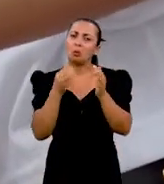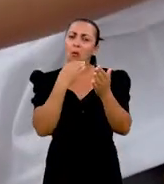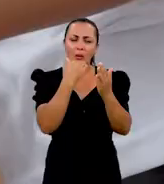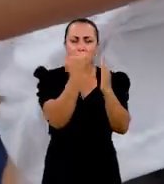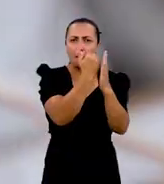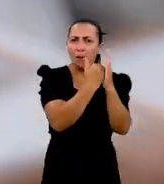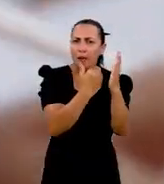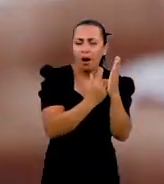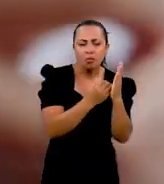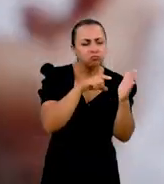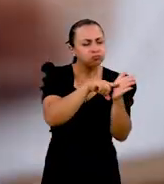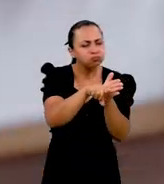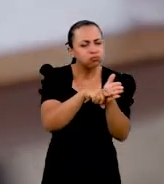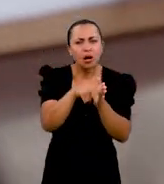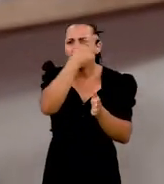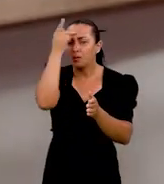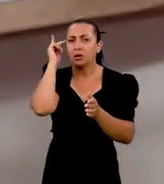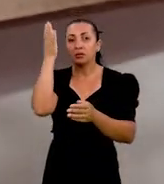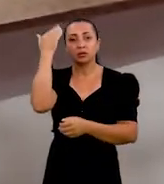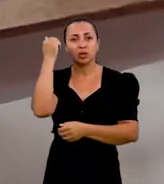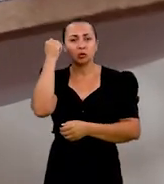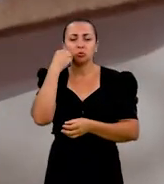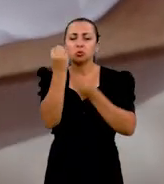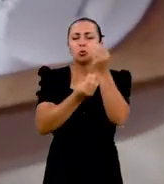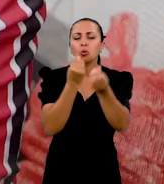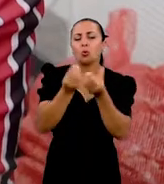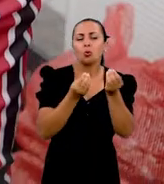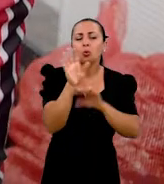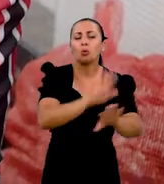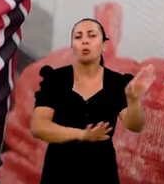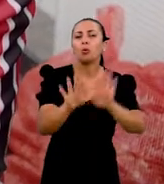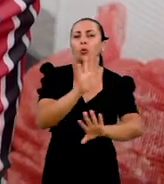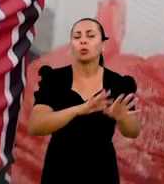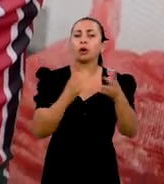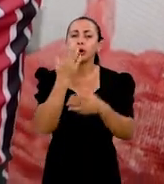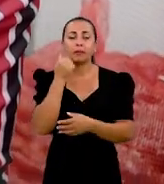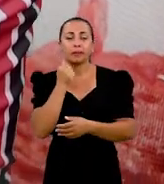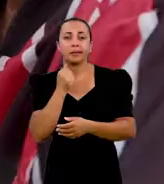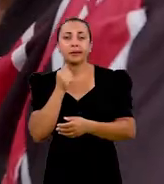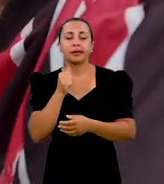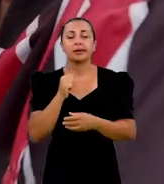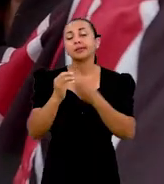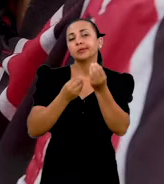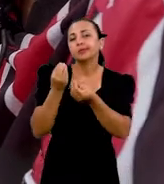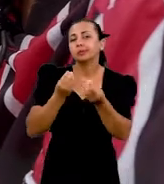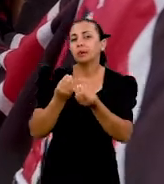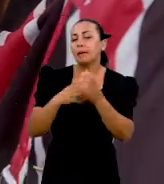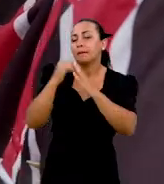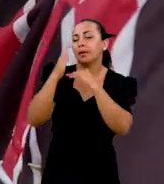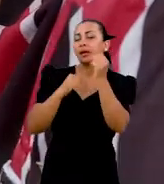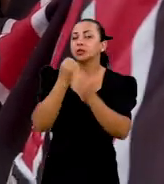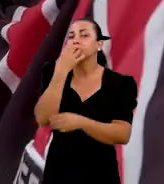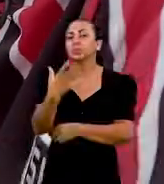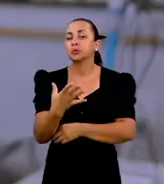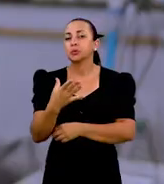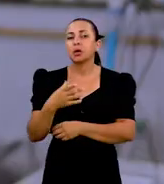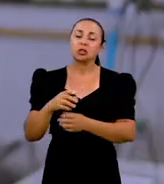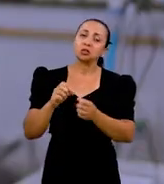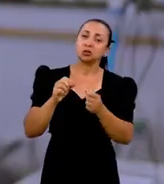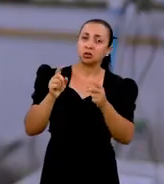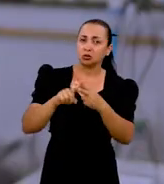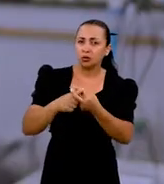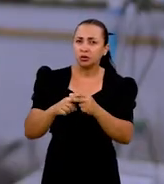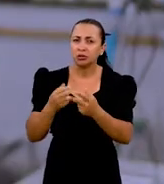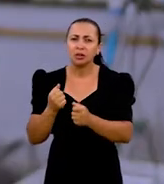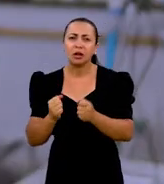por meio de questionário, se as pessoas sabiam como manipular esses alimentos, os cuidados, as boas práticas de